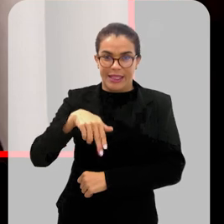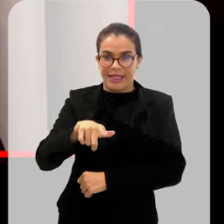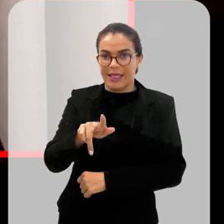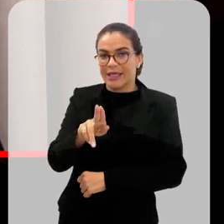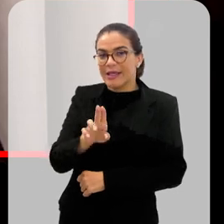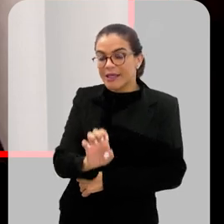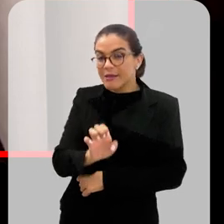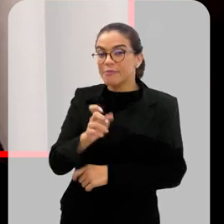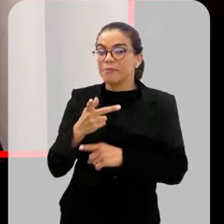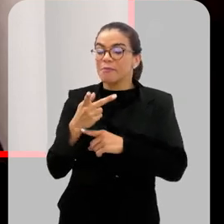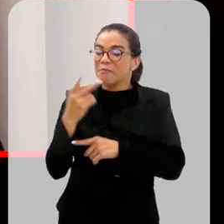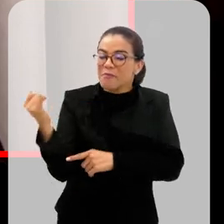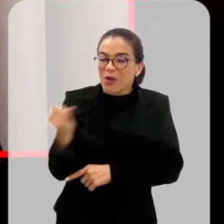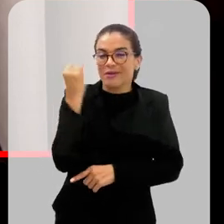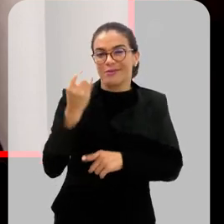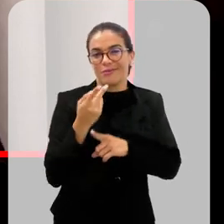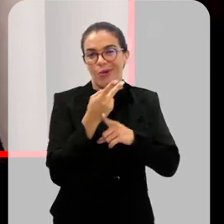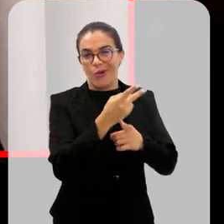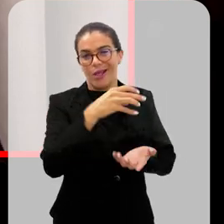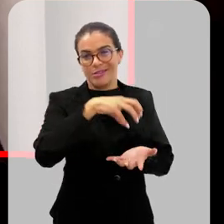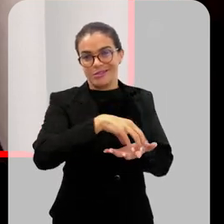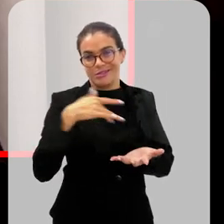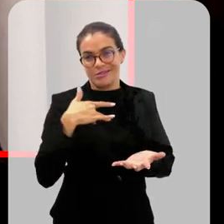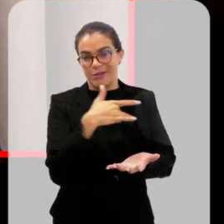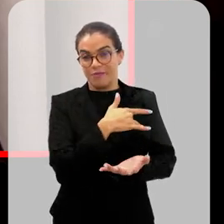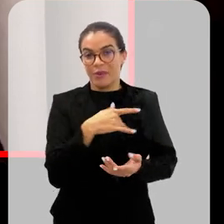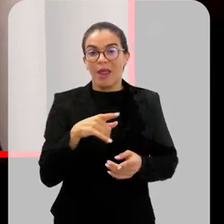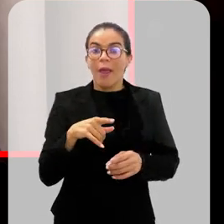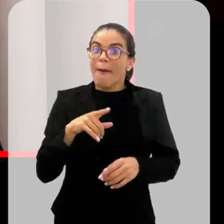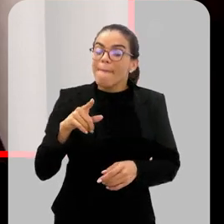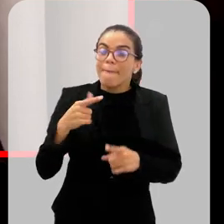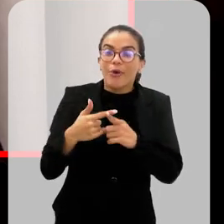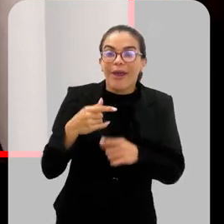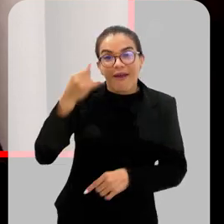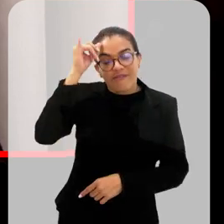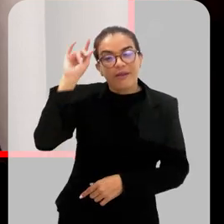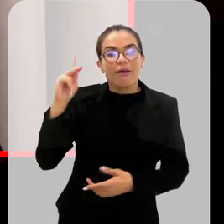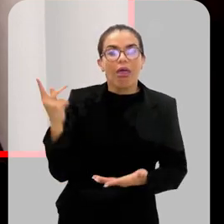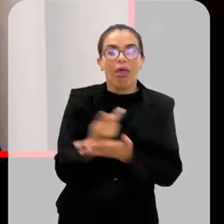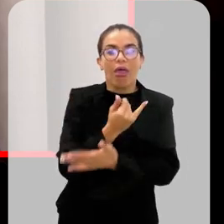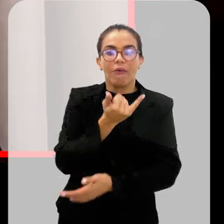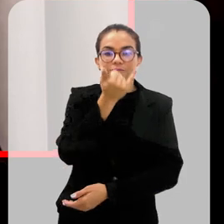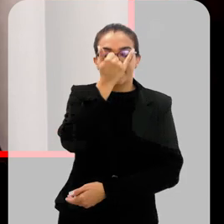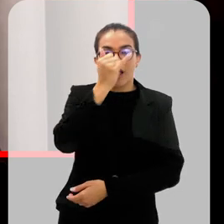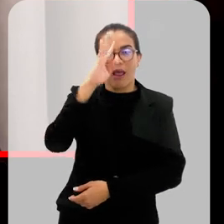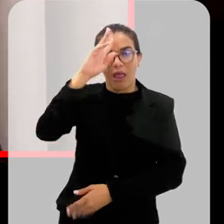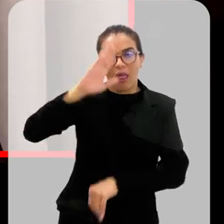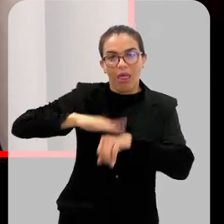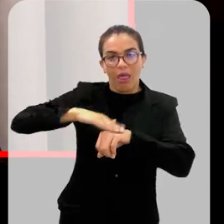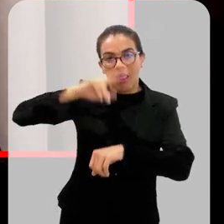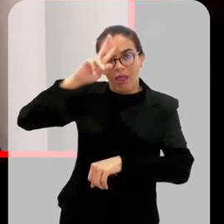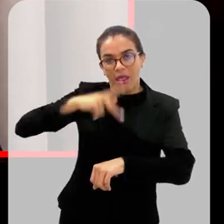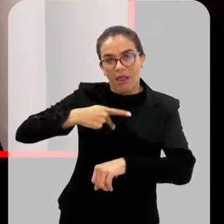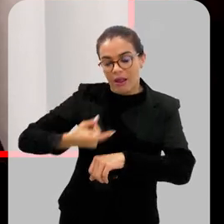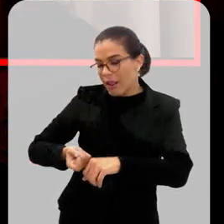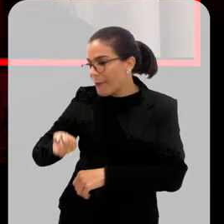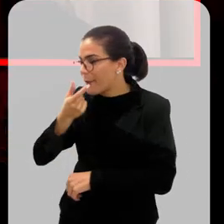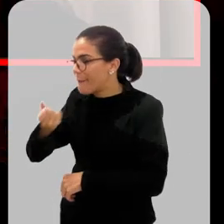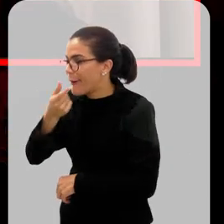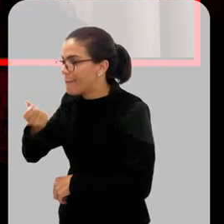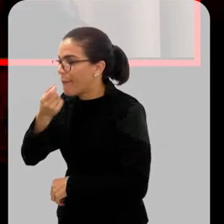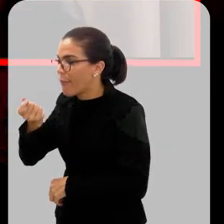importante que as pessoas procurem um serviço de saúde, até para não cometer o erro de se automedicar com medicamentos que não são apropriados